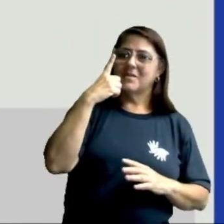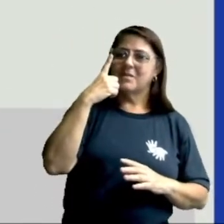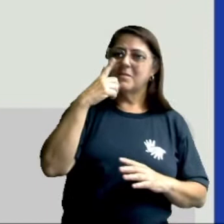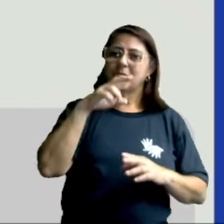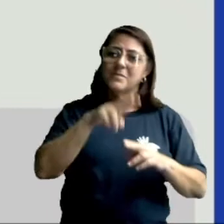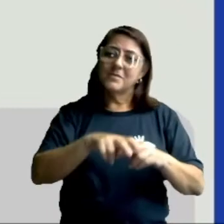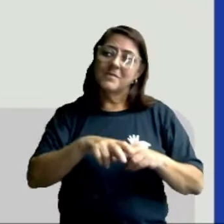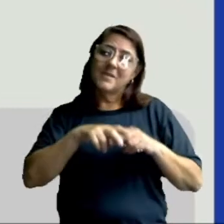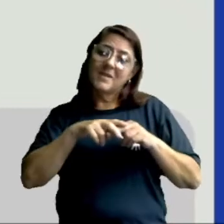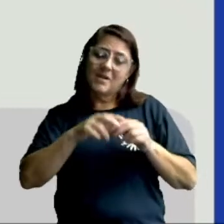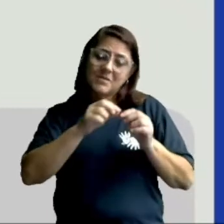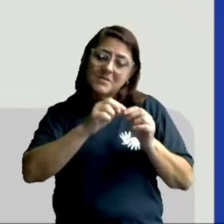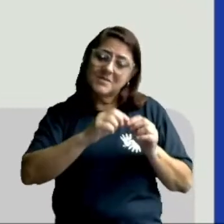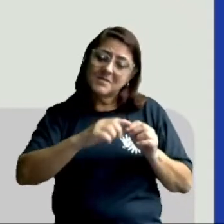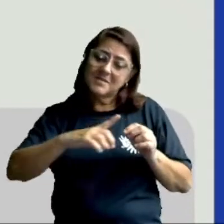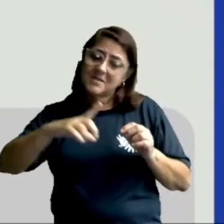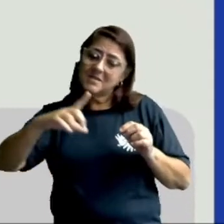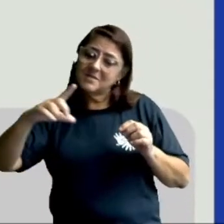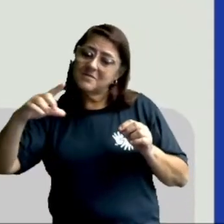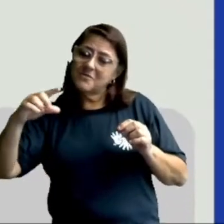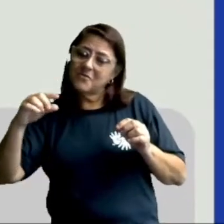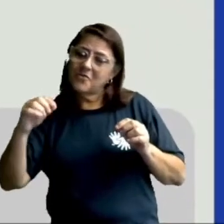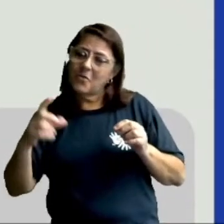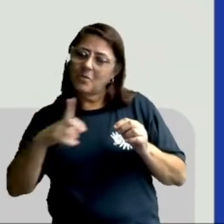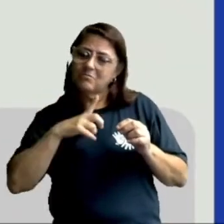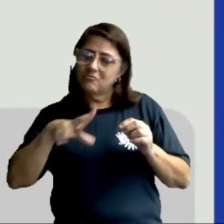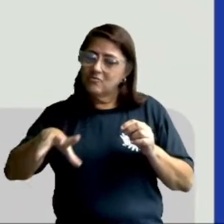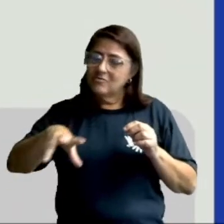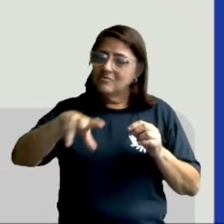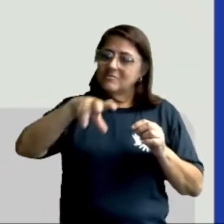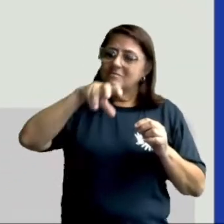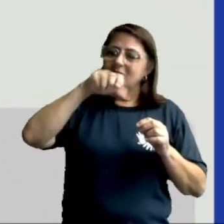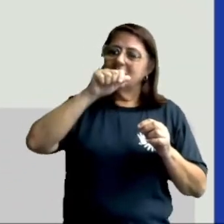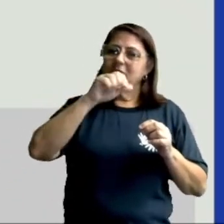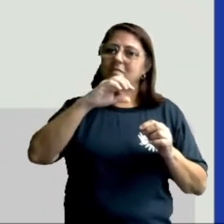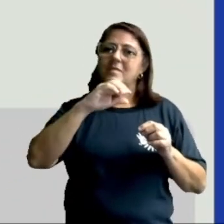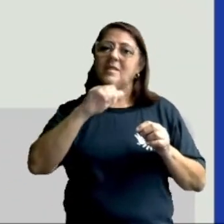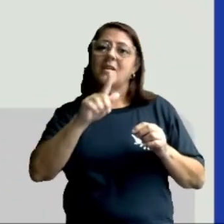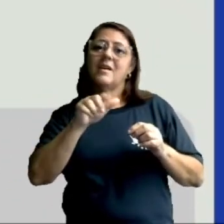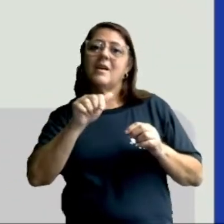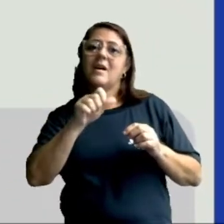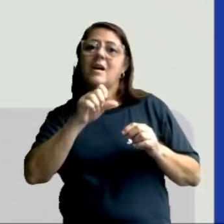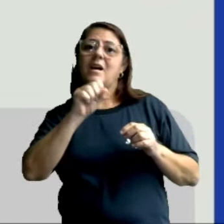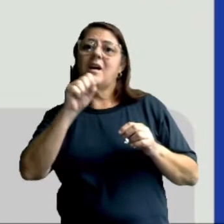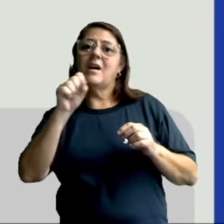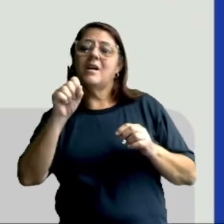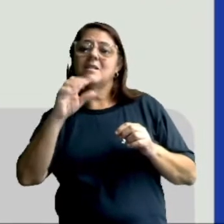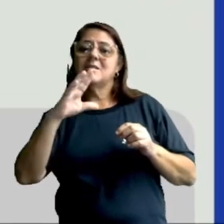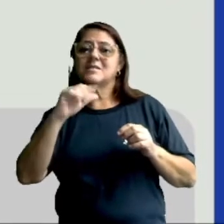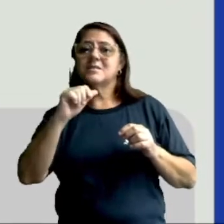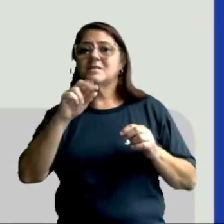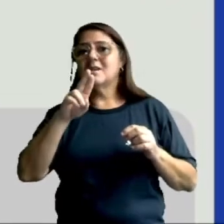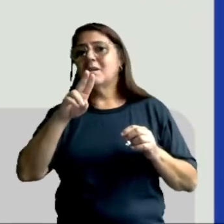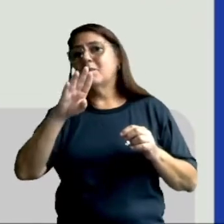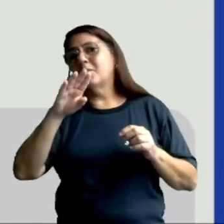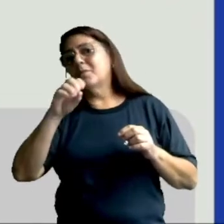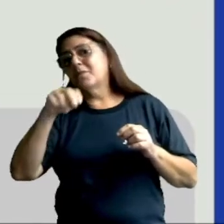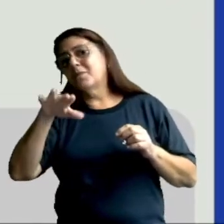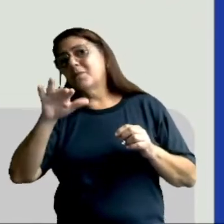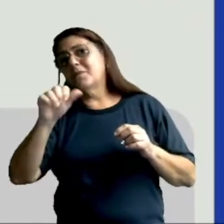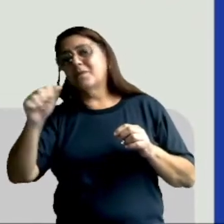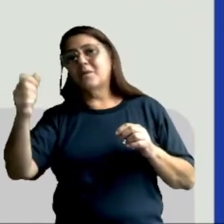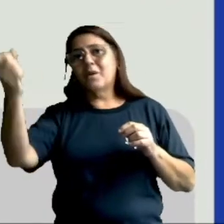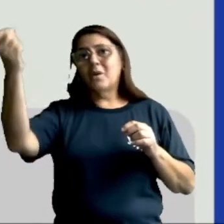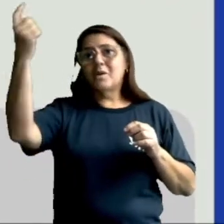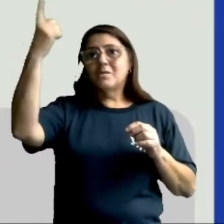Através das folhas, elas absorvem o gás carbônico, que é o ar, e a energia do sol.